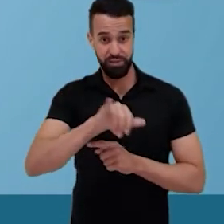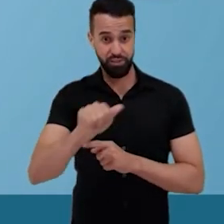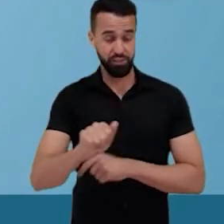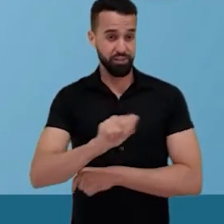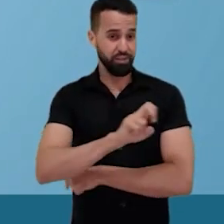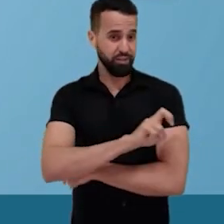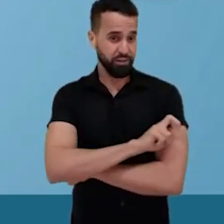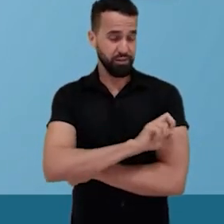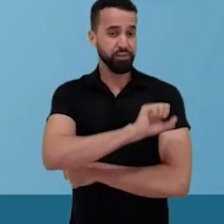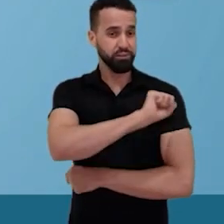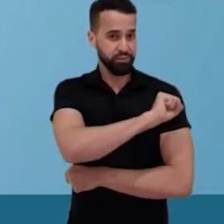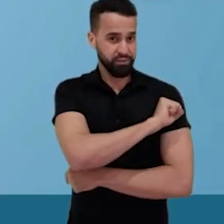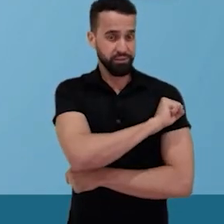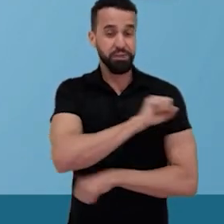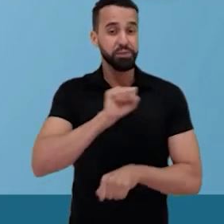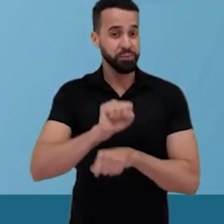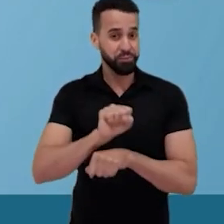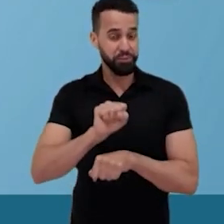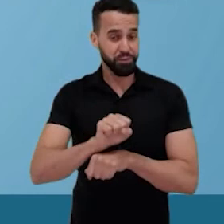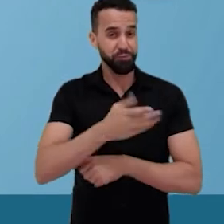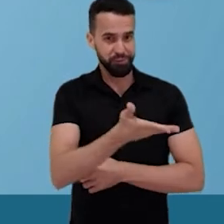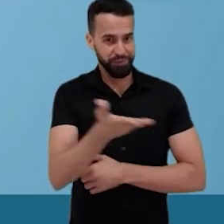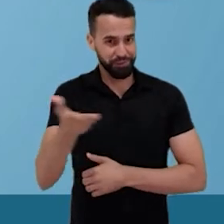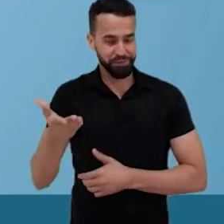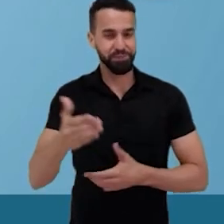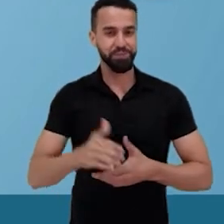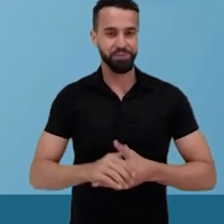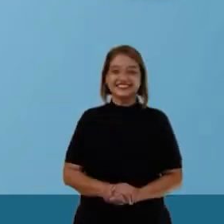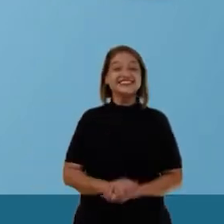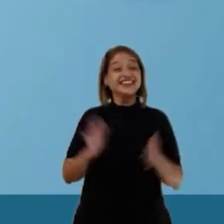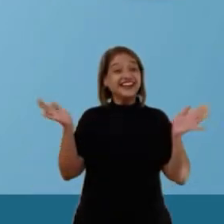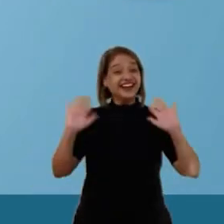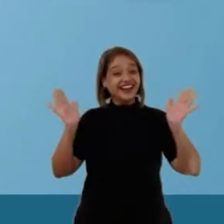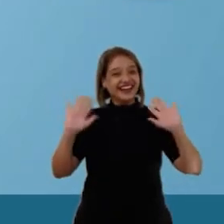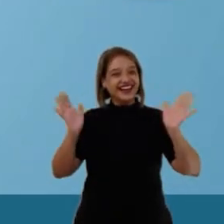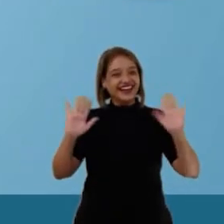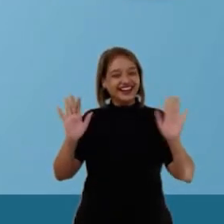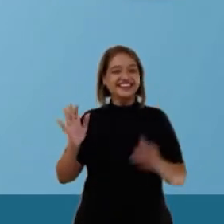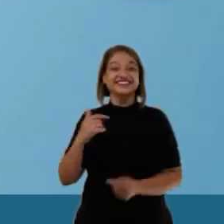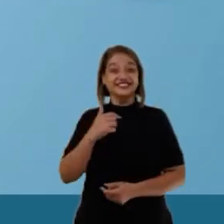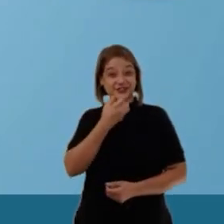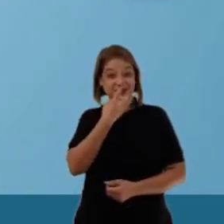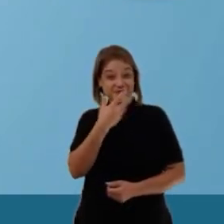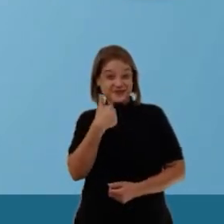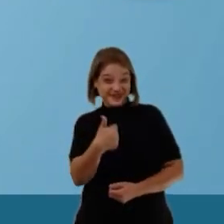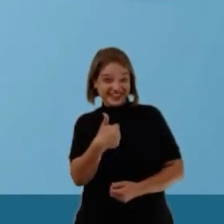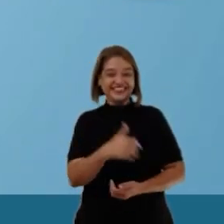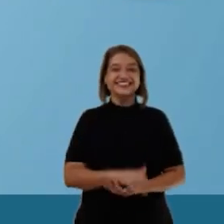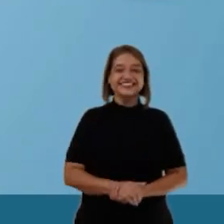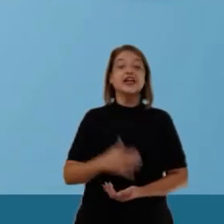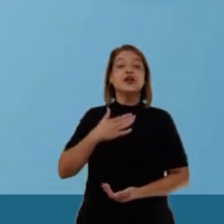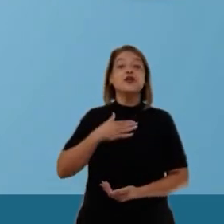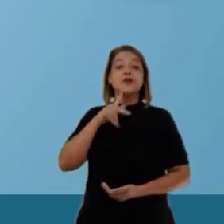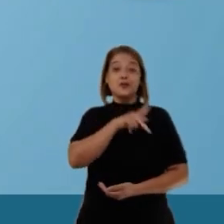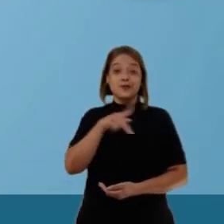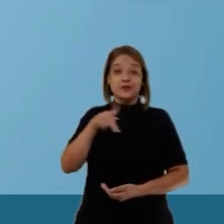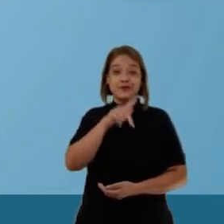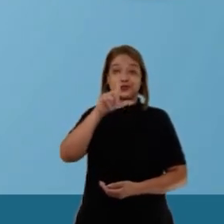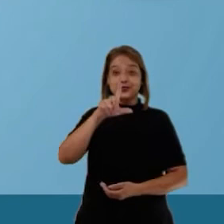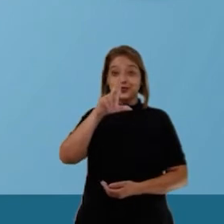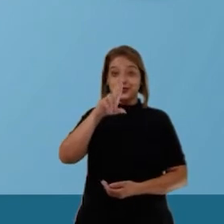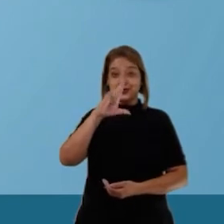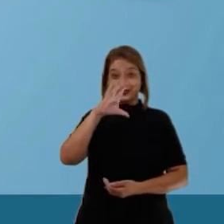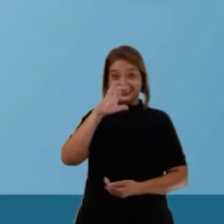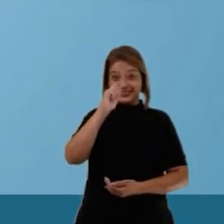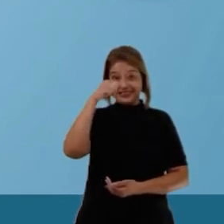quinta a oitava série. Aguardo todos vocês! Olá! Tudo bem com vocês? Meu nome é